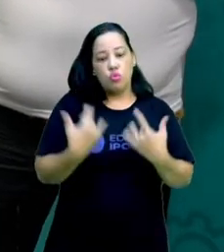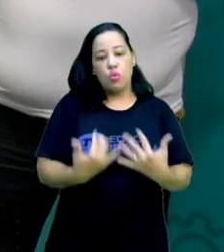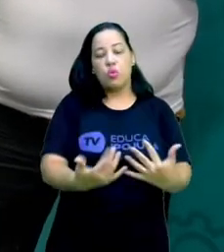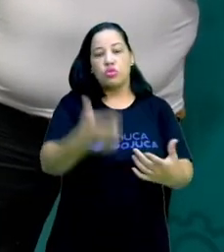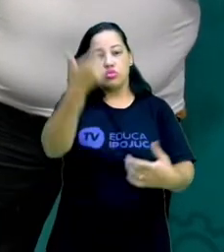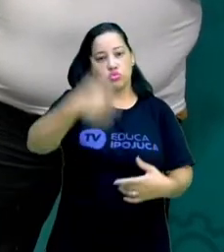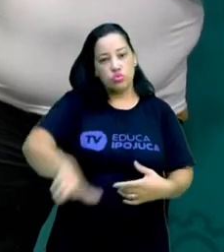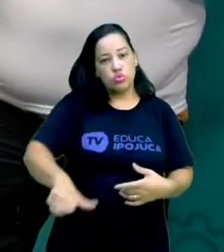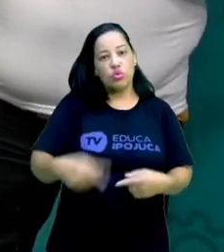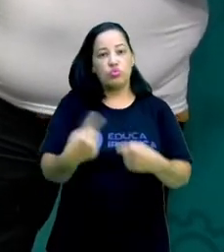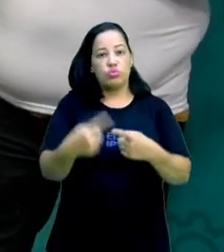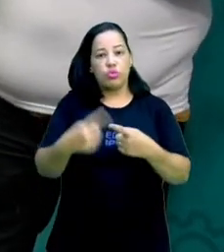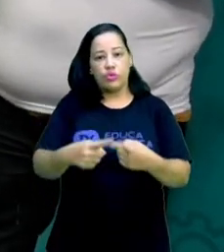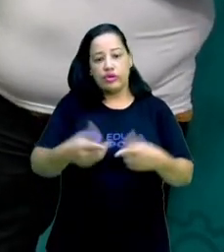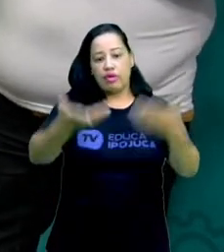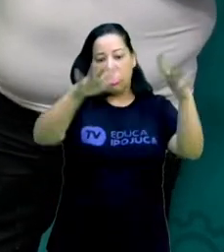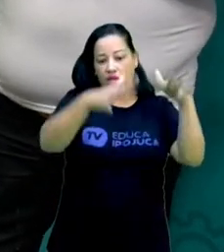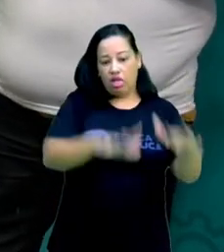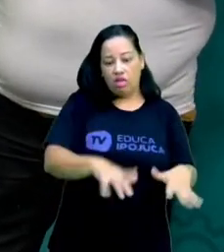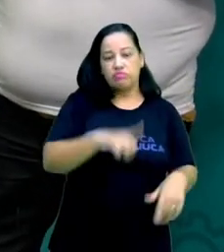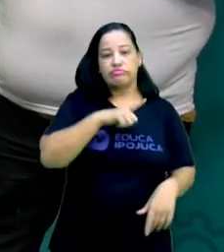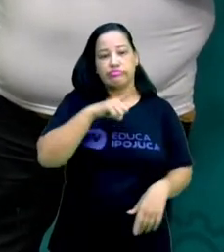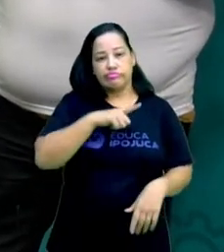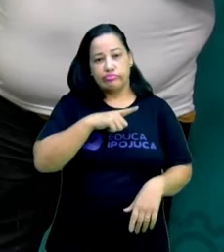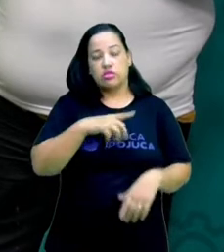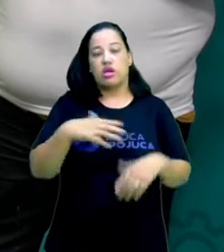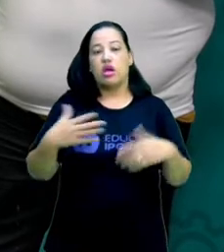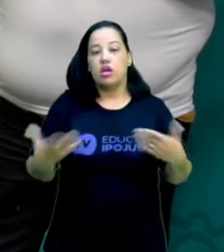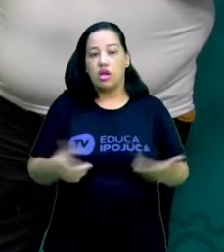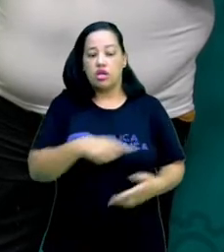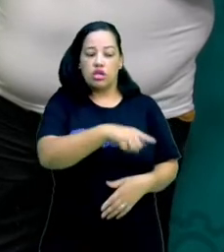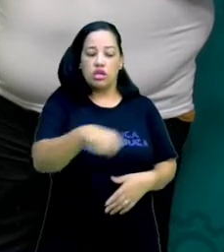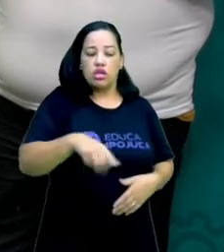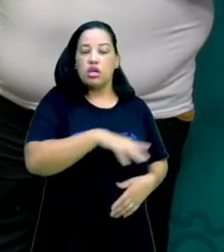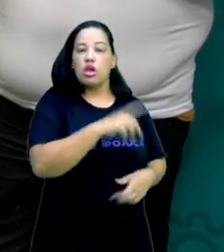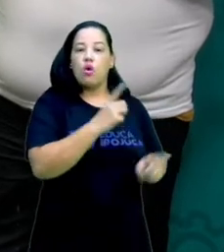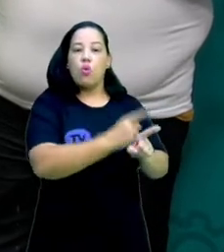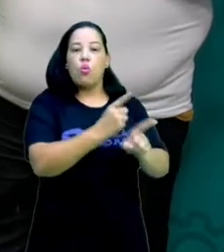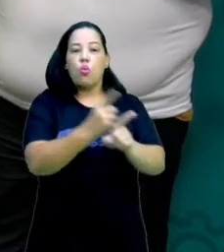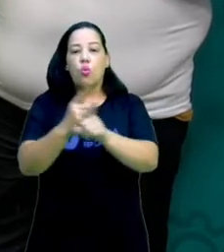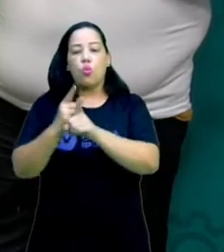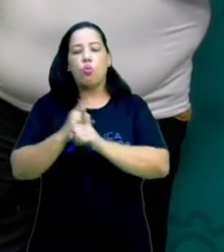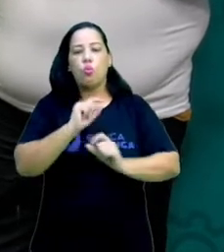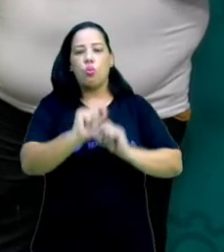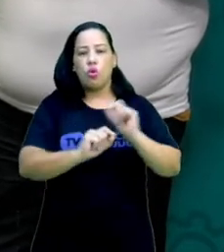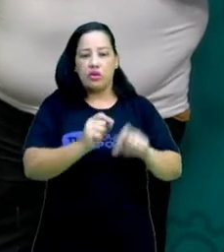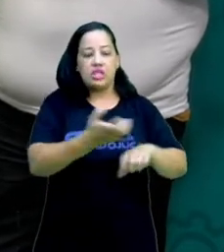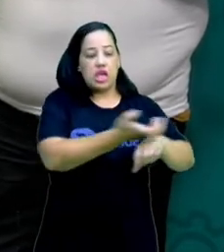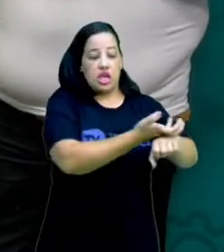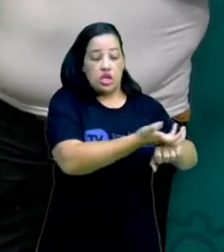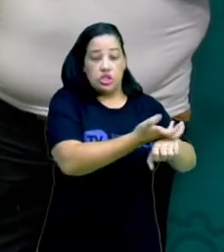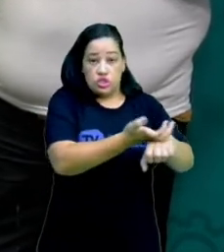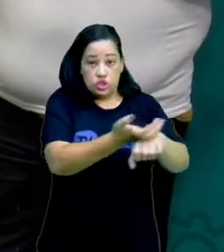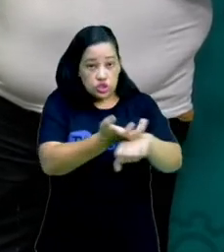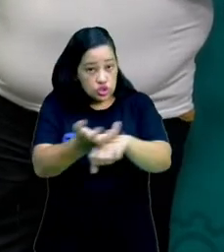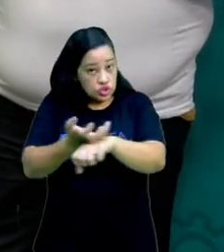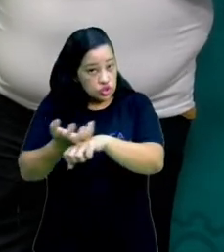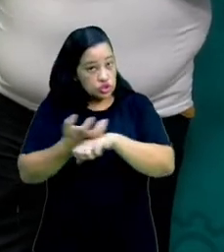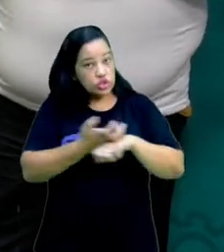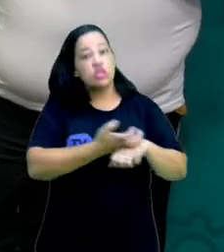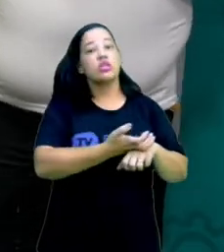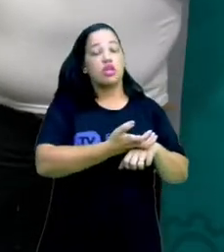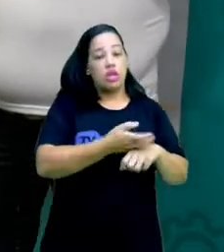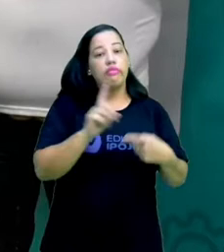humana. Então, nessa área a gente vai encontrar principalmente as áreas de Restinga, a mata de Restinga